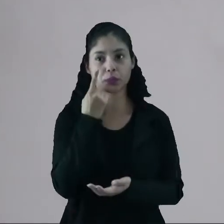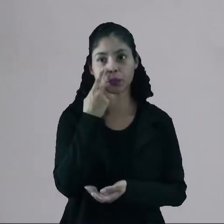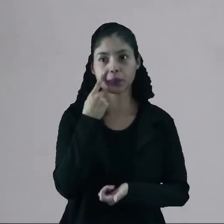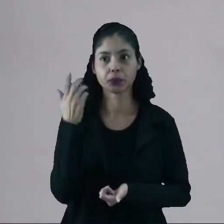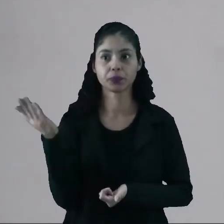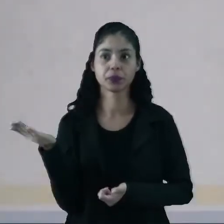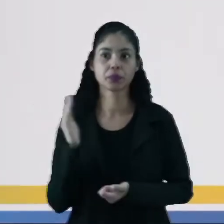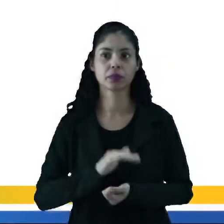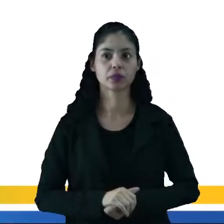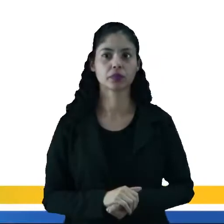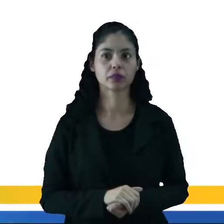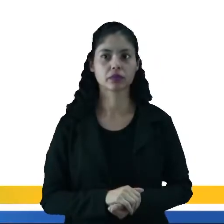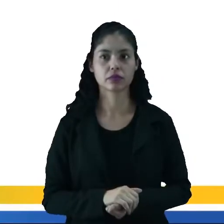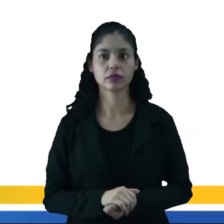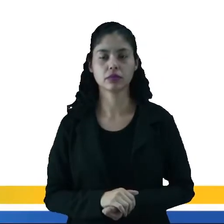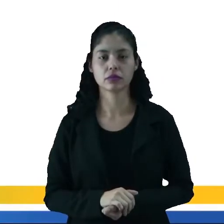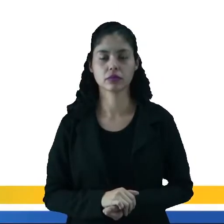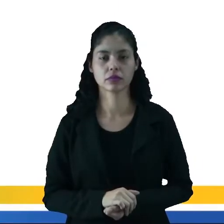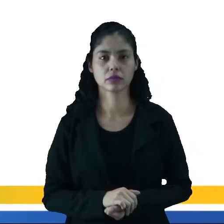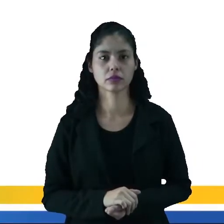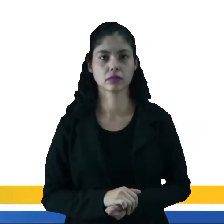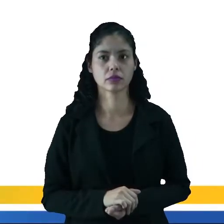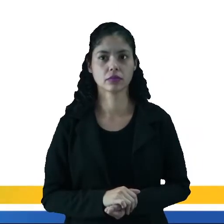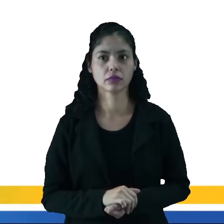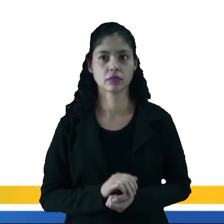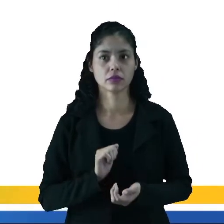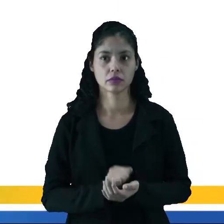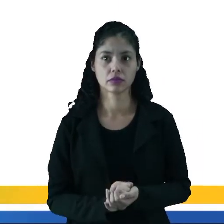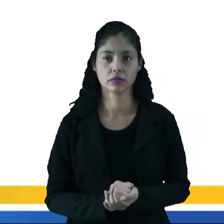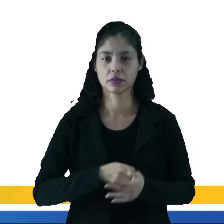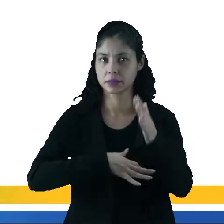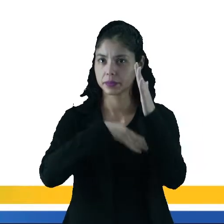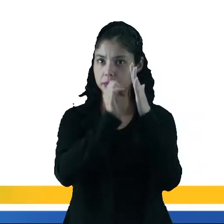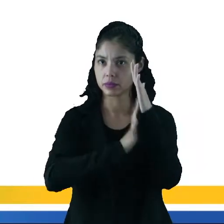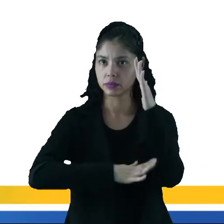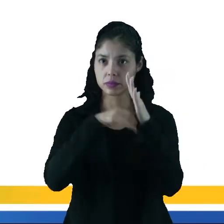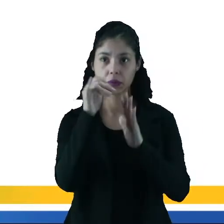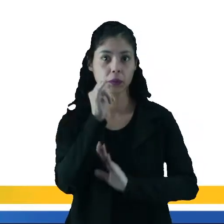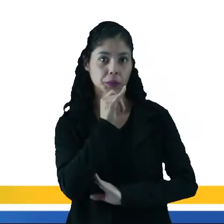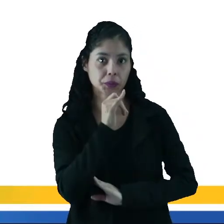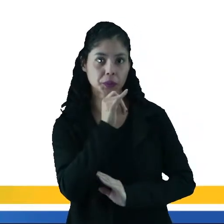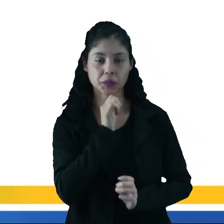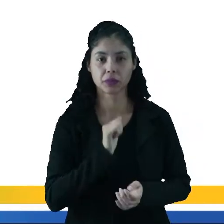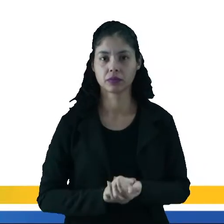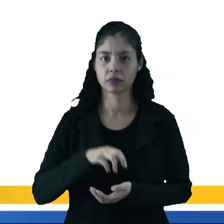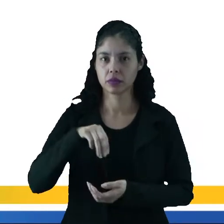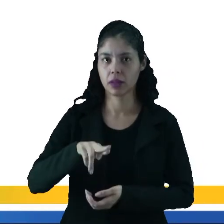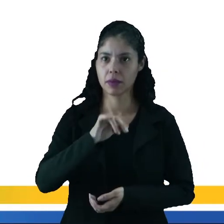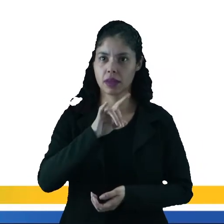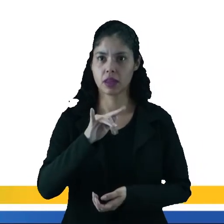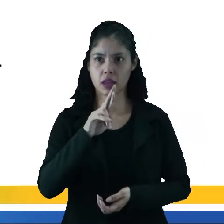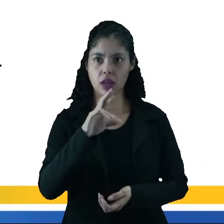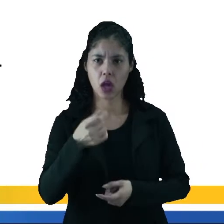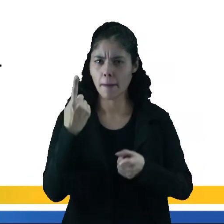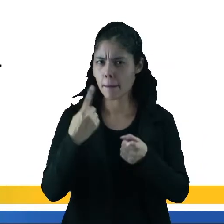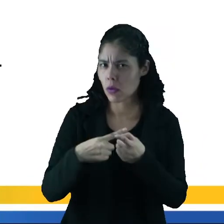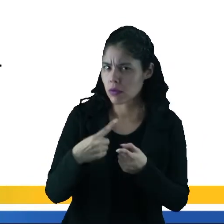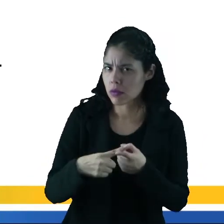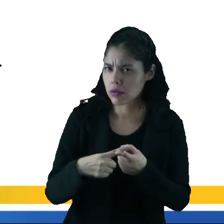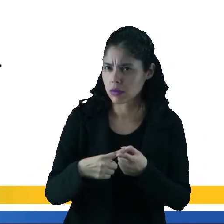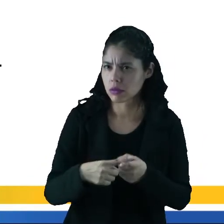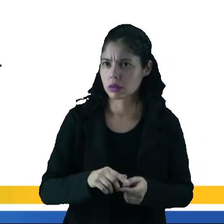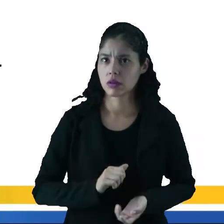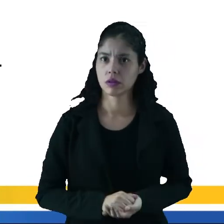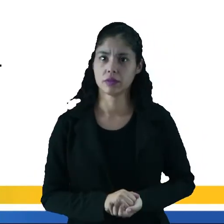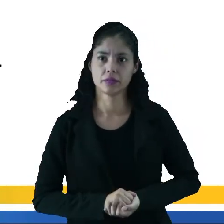só o que ele diz no texto. Essa pintura é um exemplo de metalinguagem por quê?